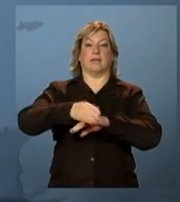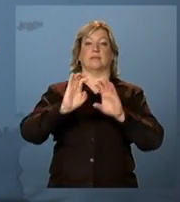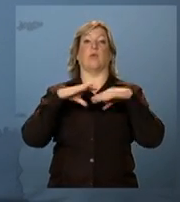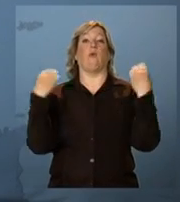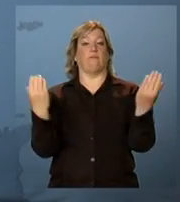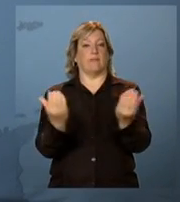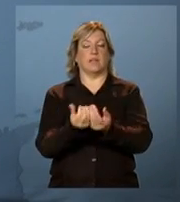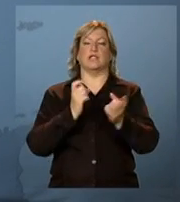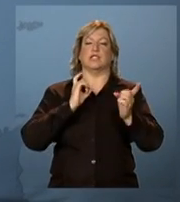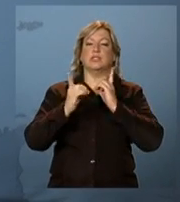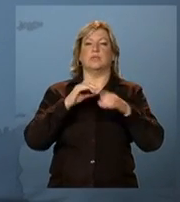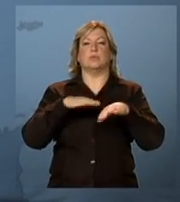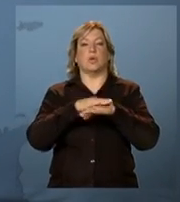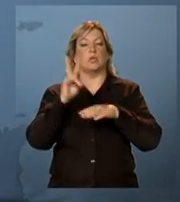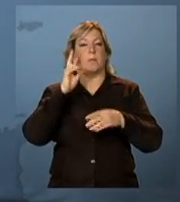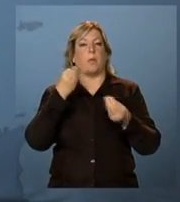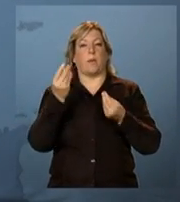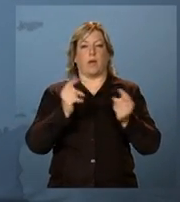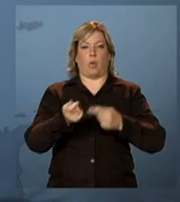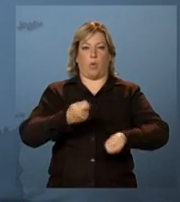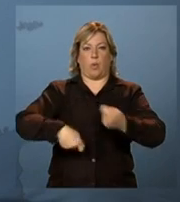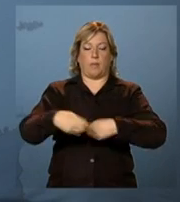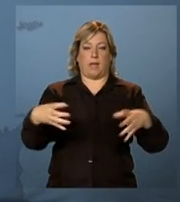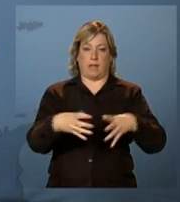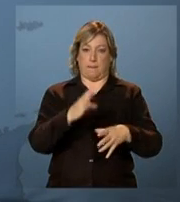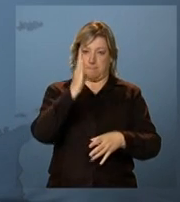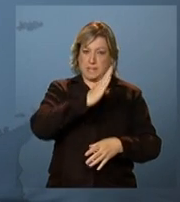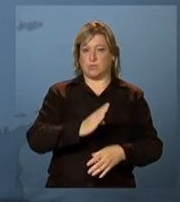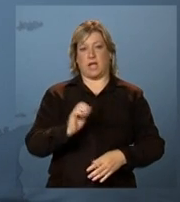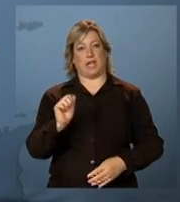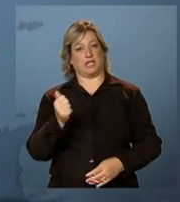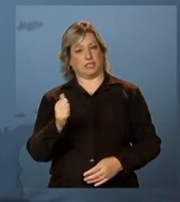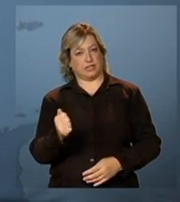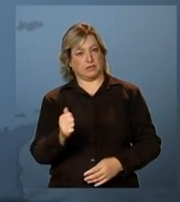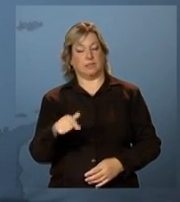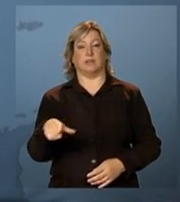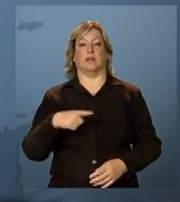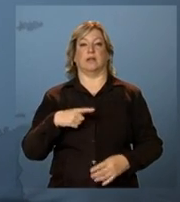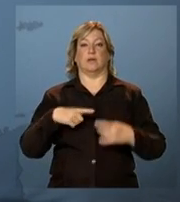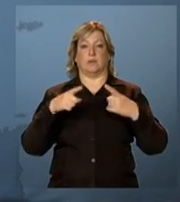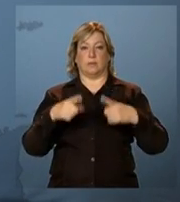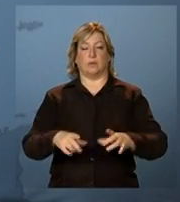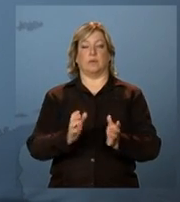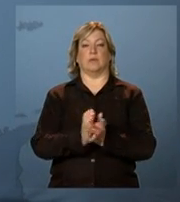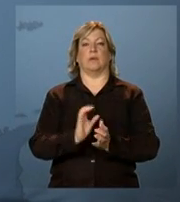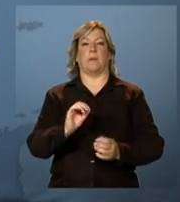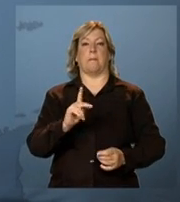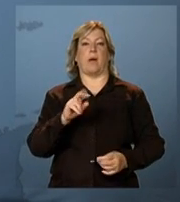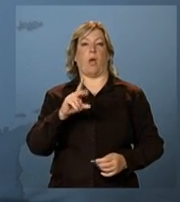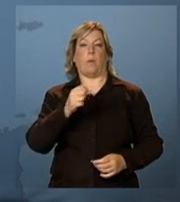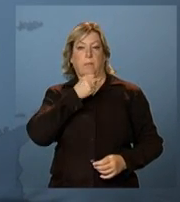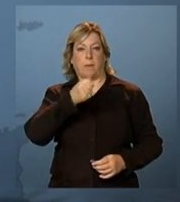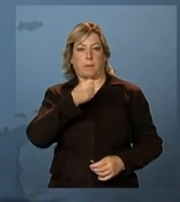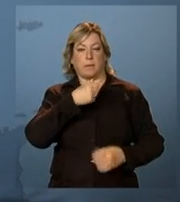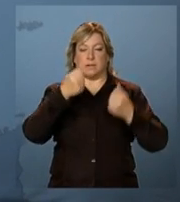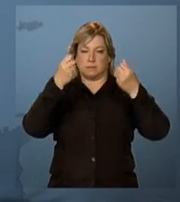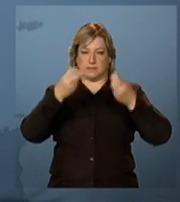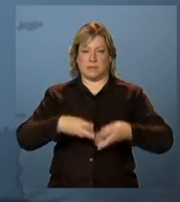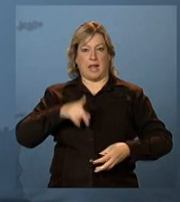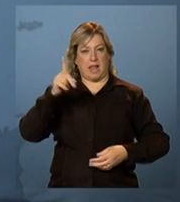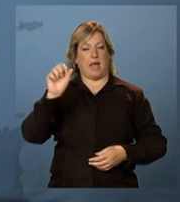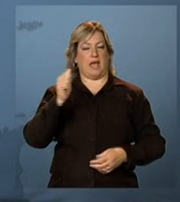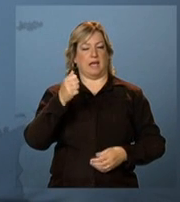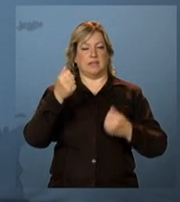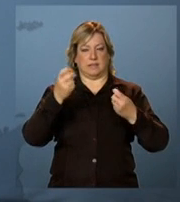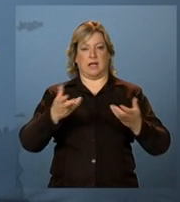que discute a integração econômica entre Brasil e Argentina. De Los Cardales, o repórter Paulo La Sálvia tem outras